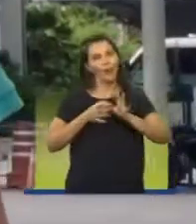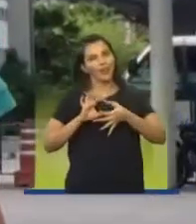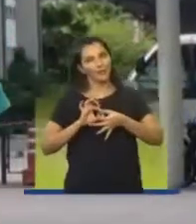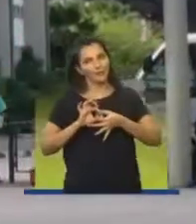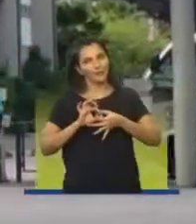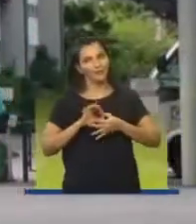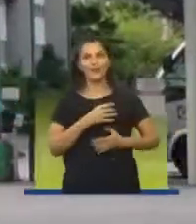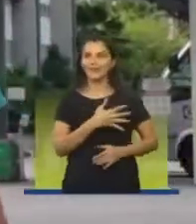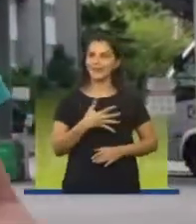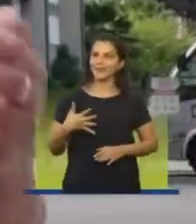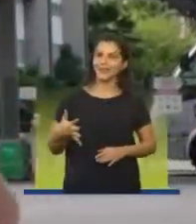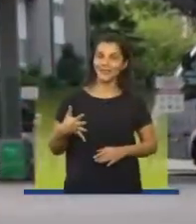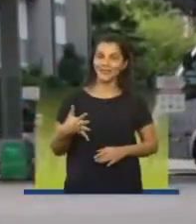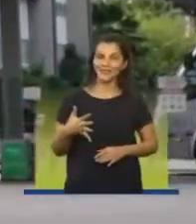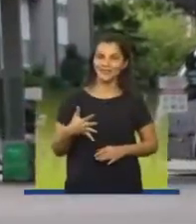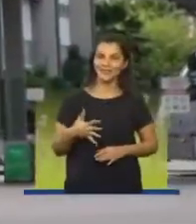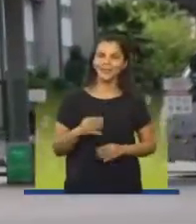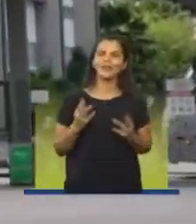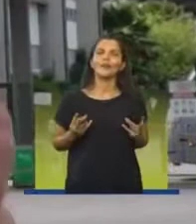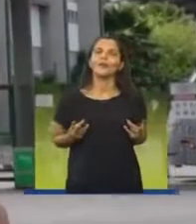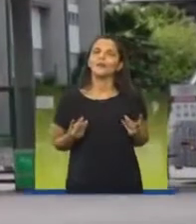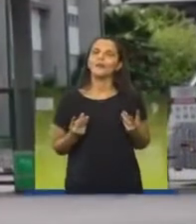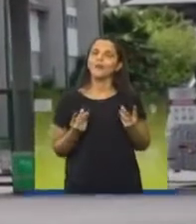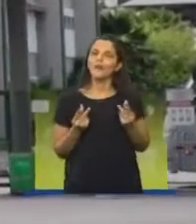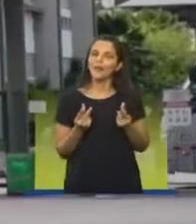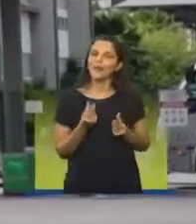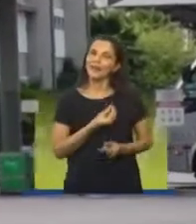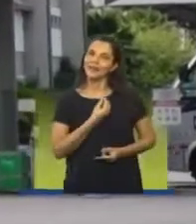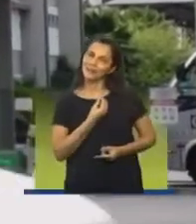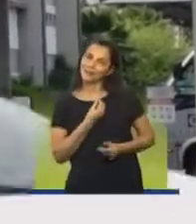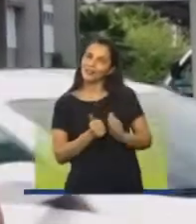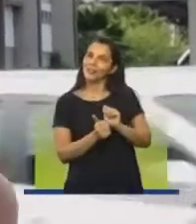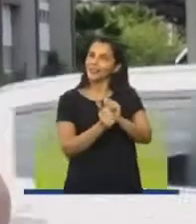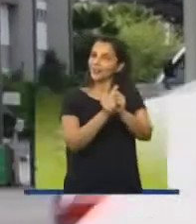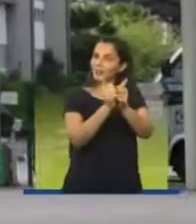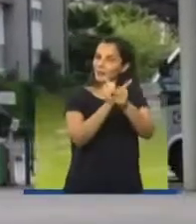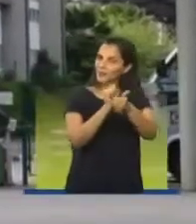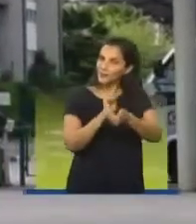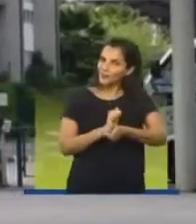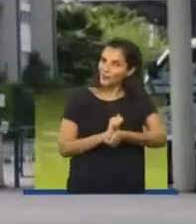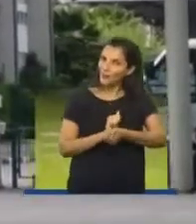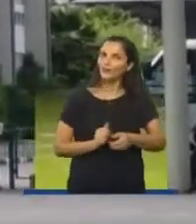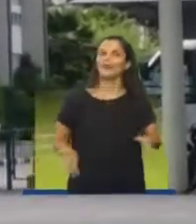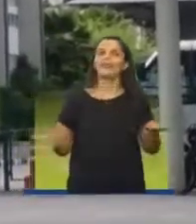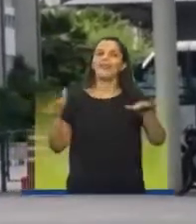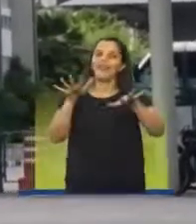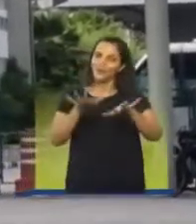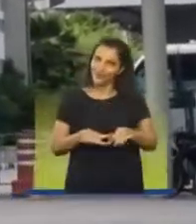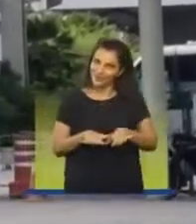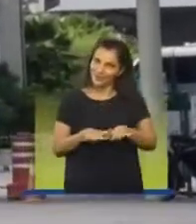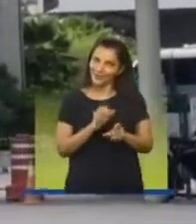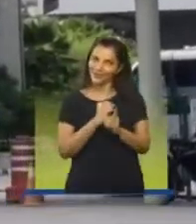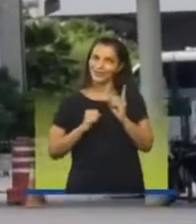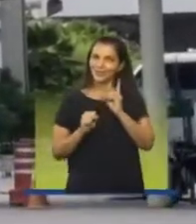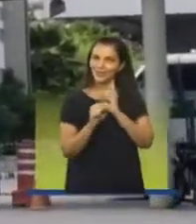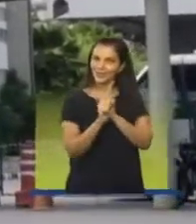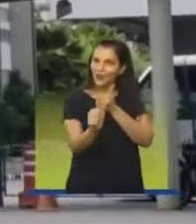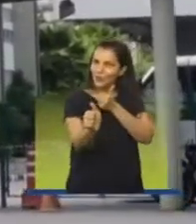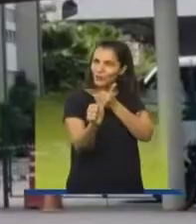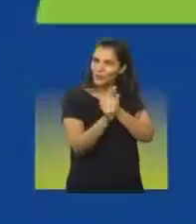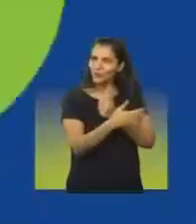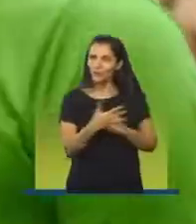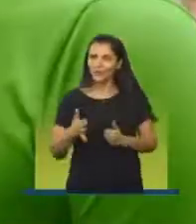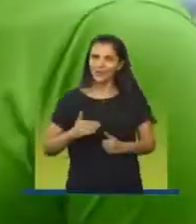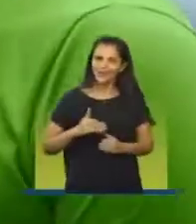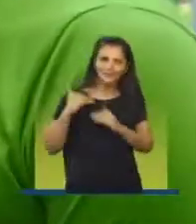Santos é a cidade da qualidade de vida, do esporte e da inclusão social. Juntos para Santos seguir